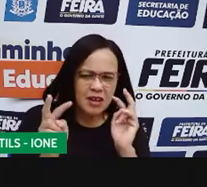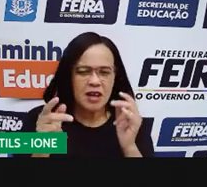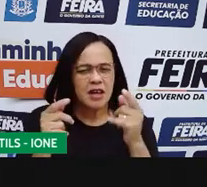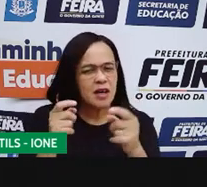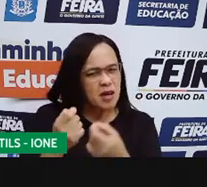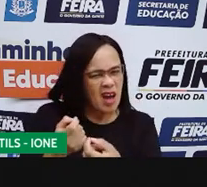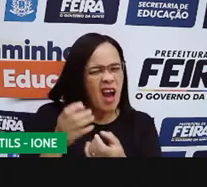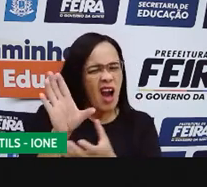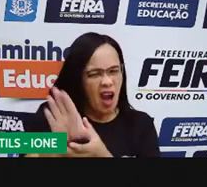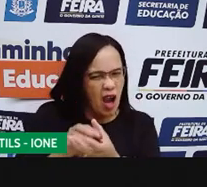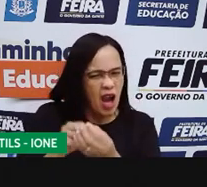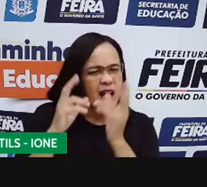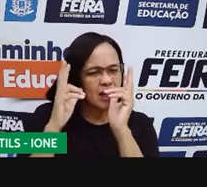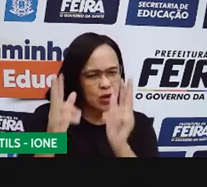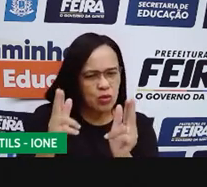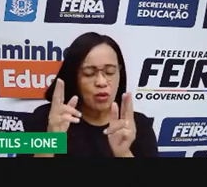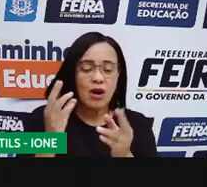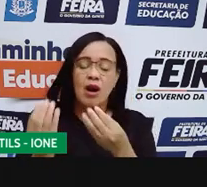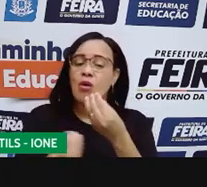você se acha parecido?